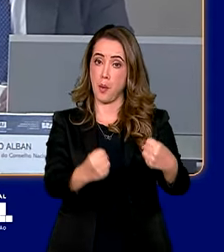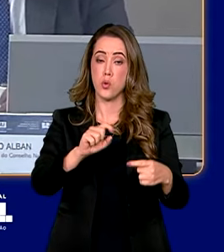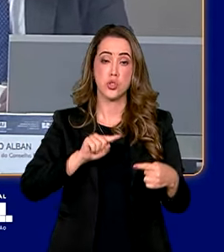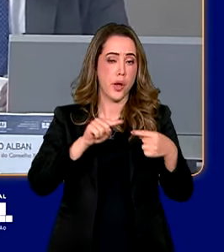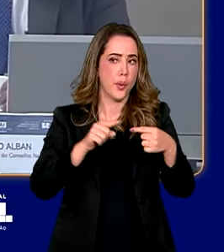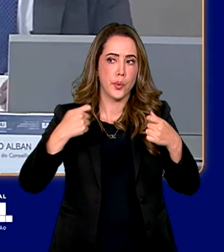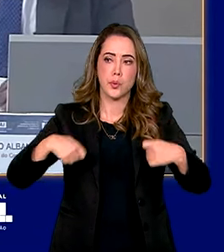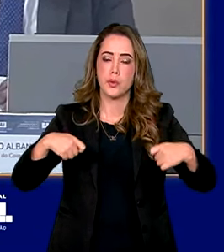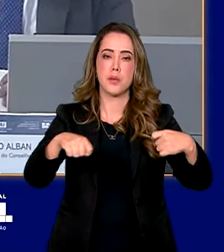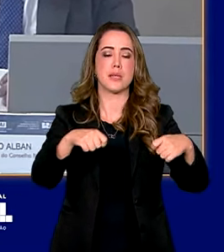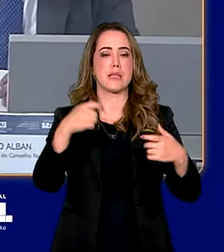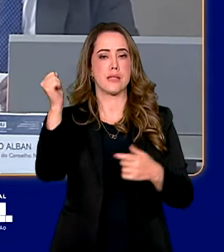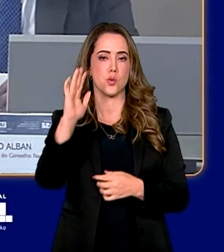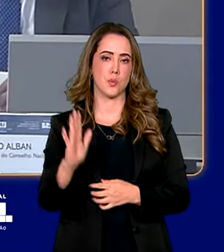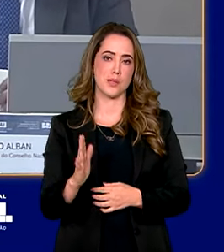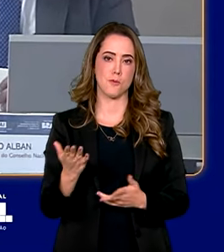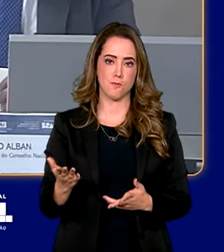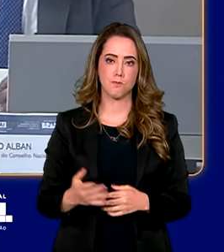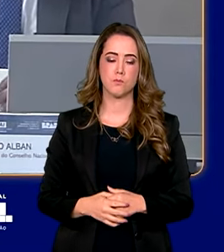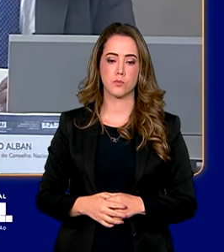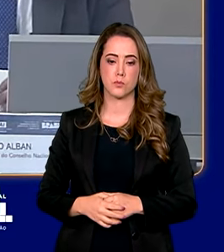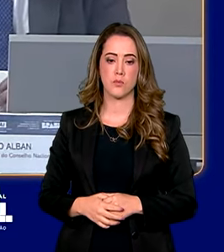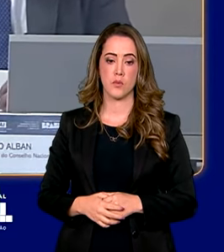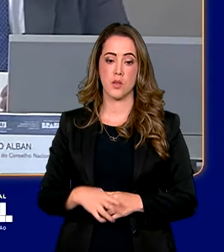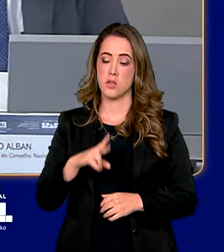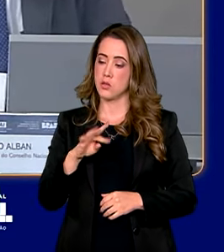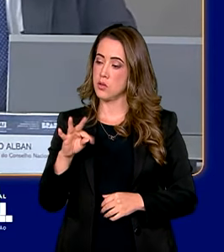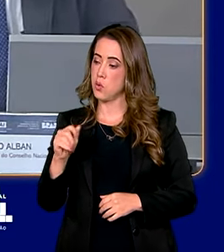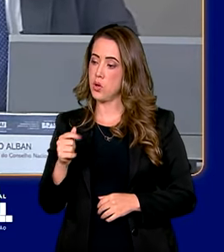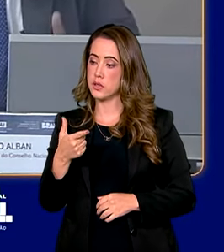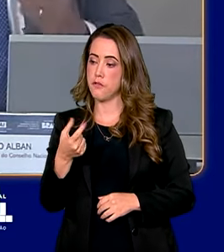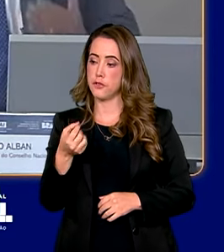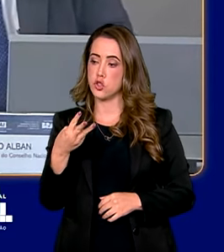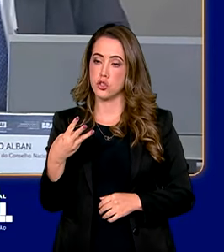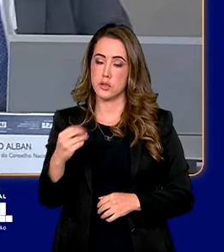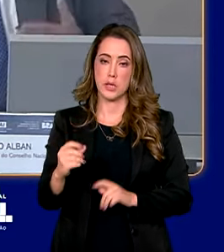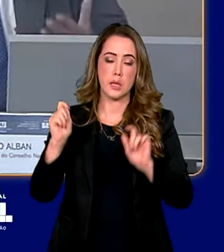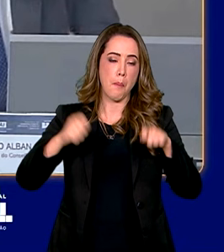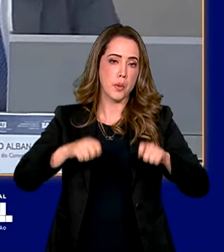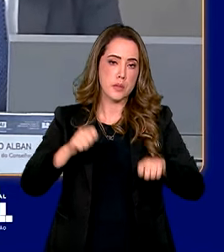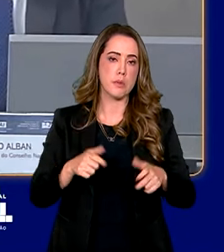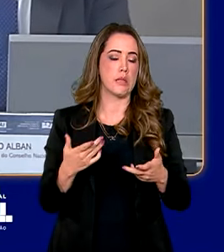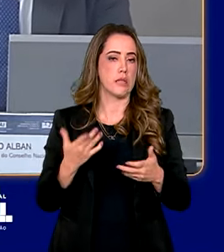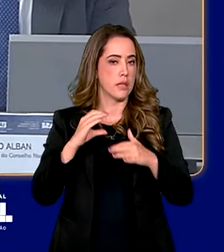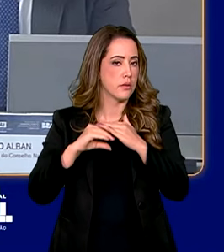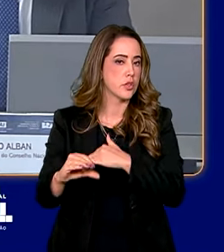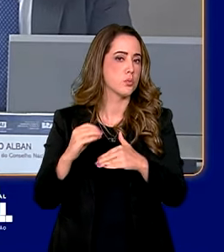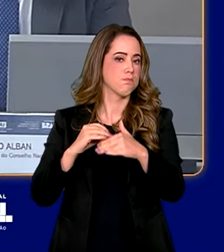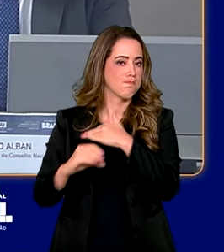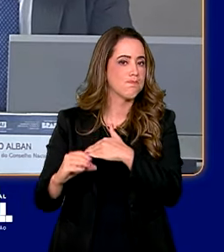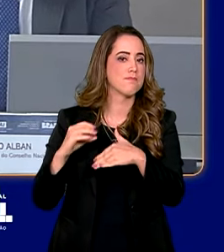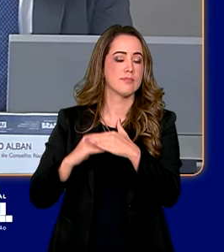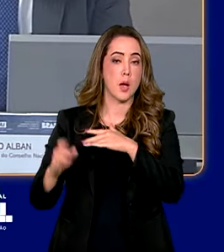necessidades e as peculiaridades do nosso Brasil. Então, a Rota 2030 vem permitir mais um fundo e mais uma opção de investimento que nós